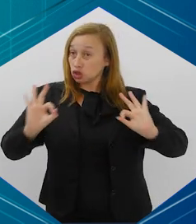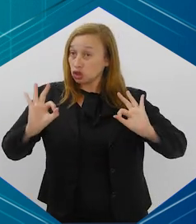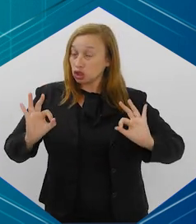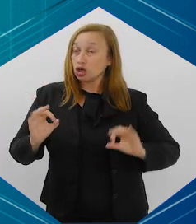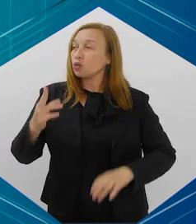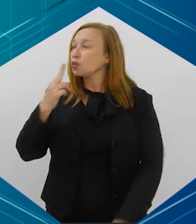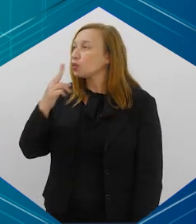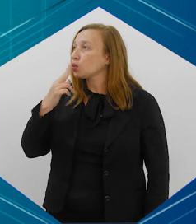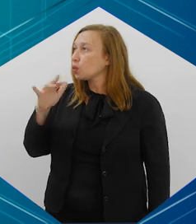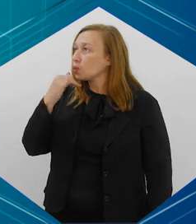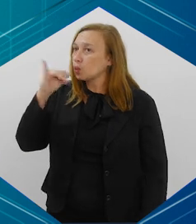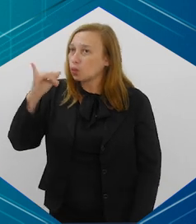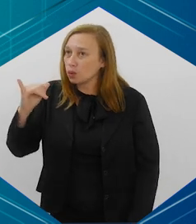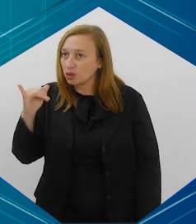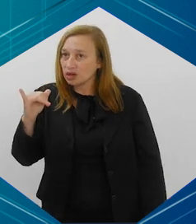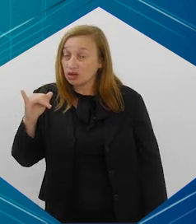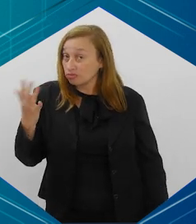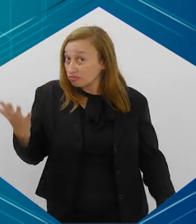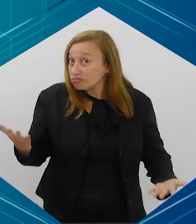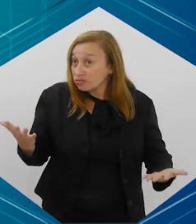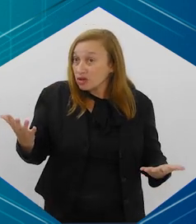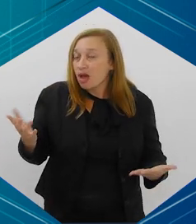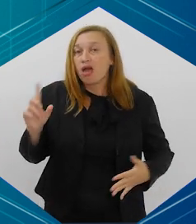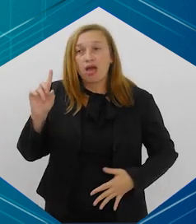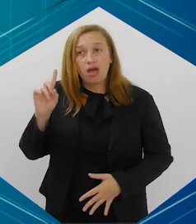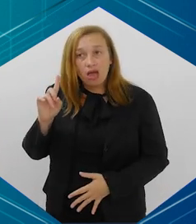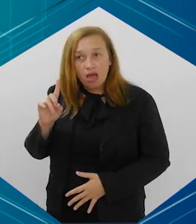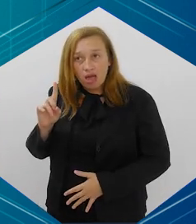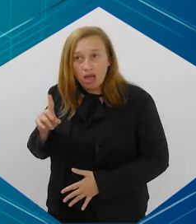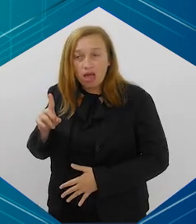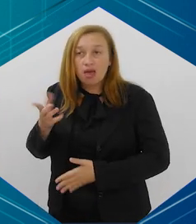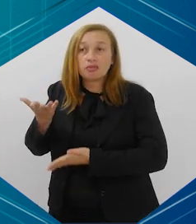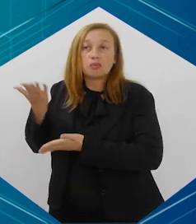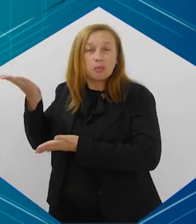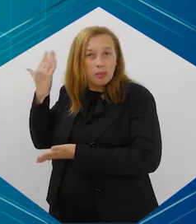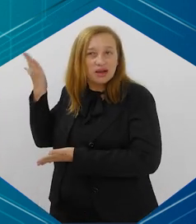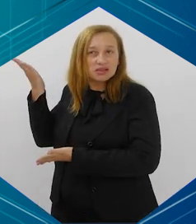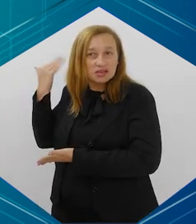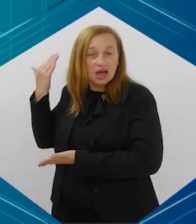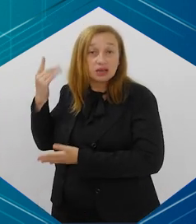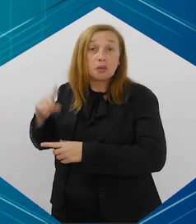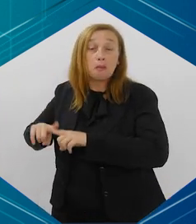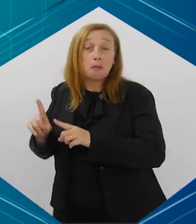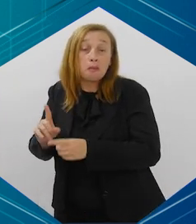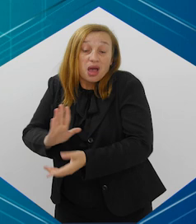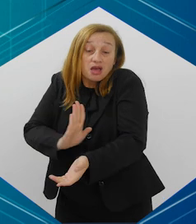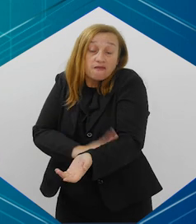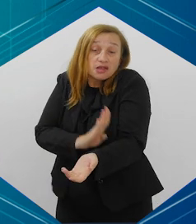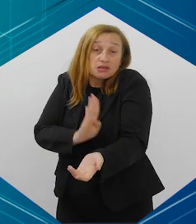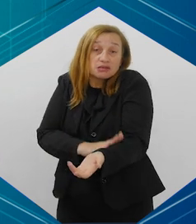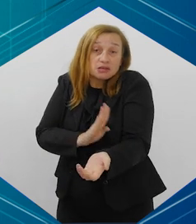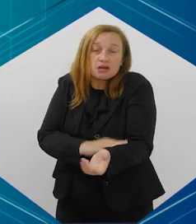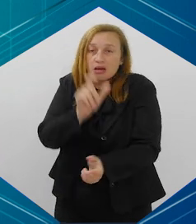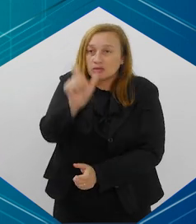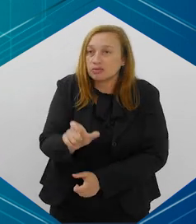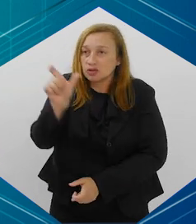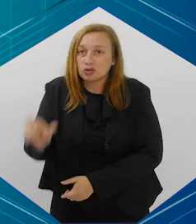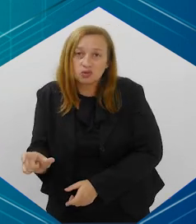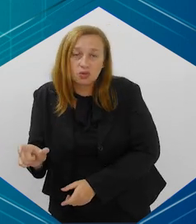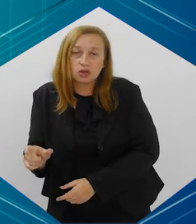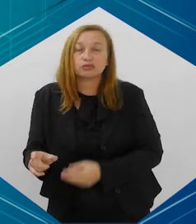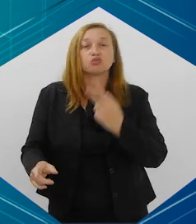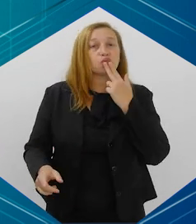O vape, o cigarro eletrônico, o DEF, é uma forma antiga de viciar as pessoas em